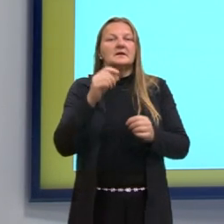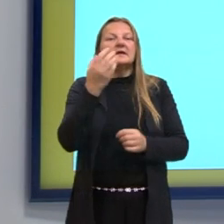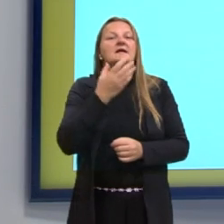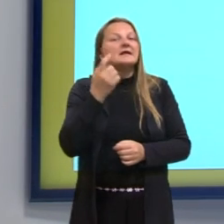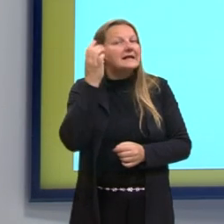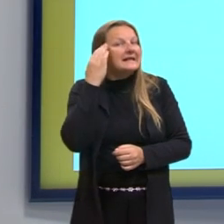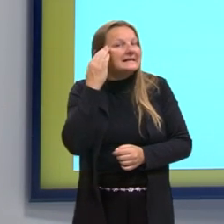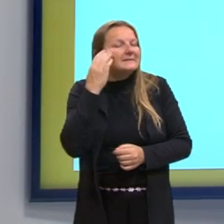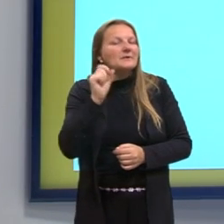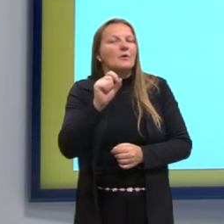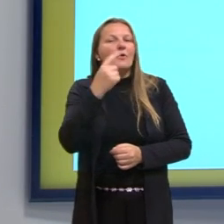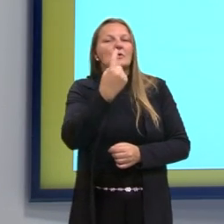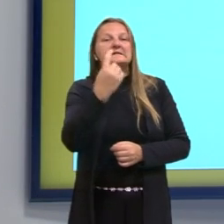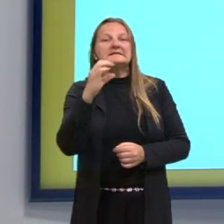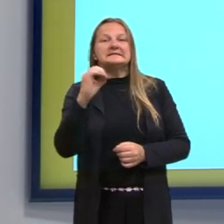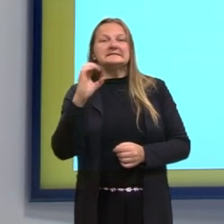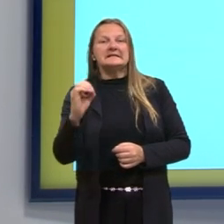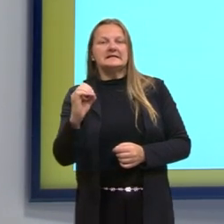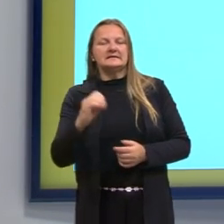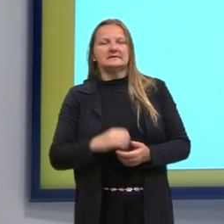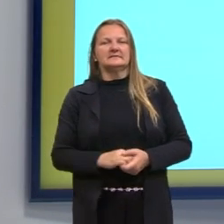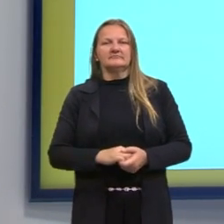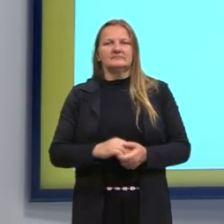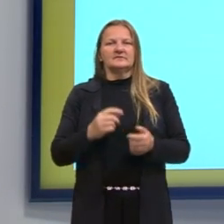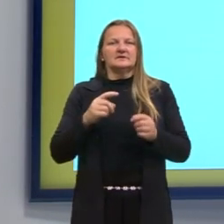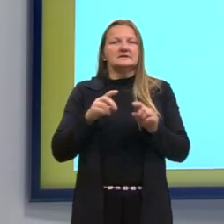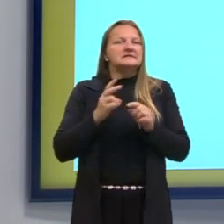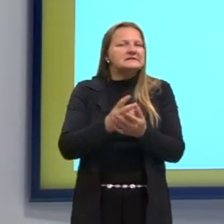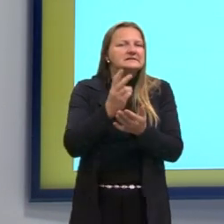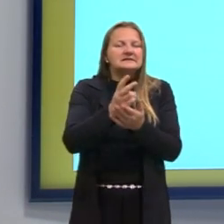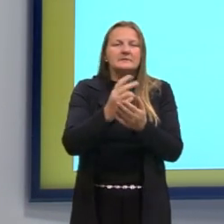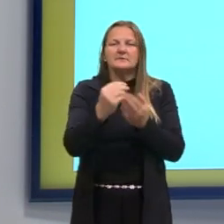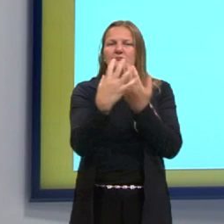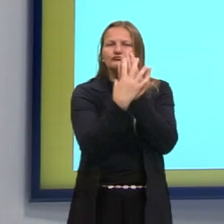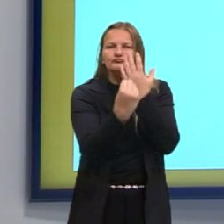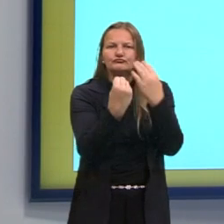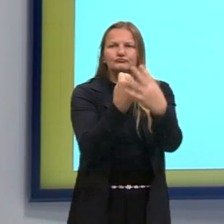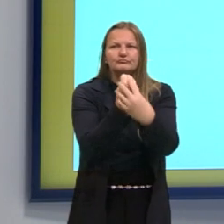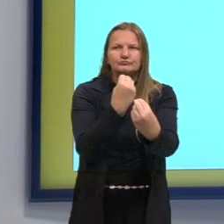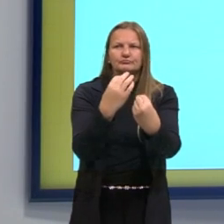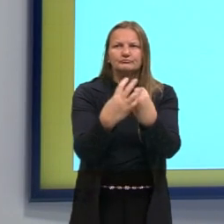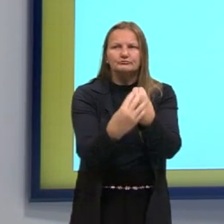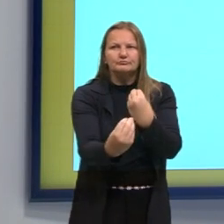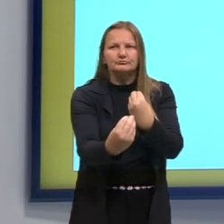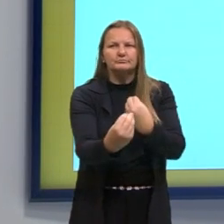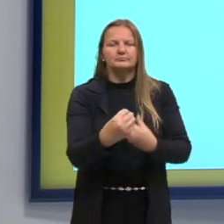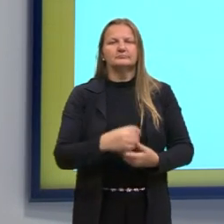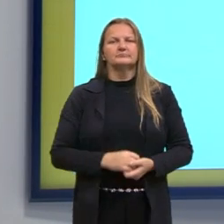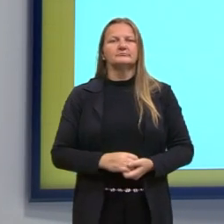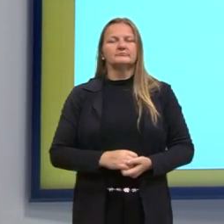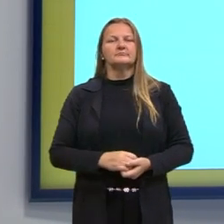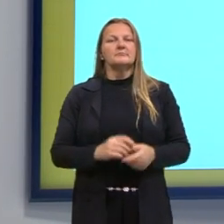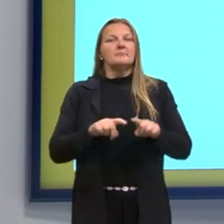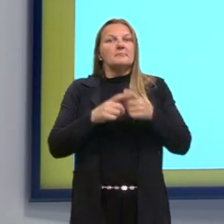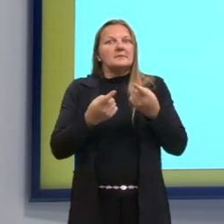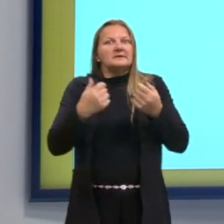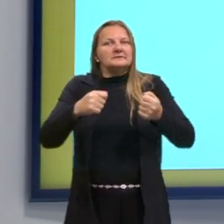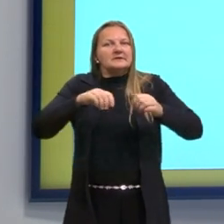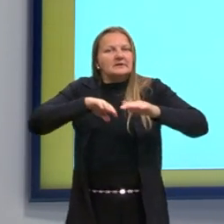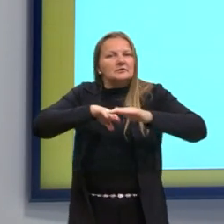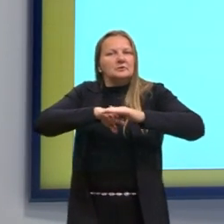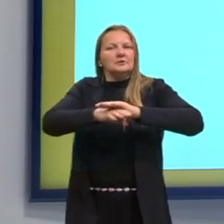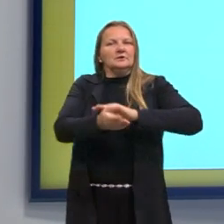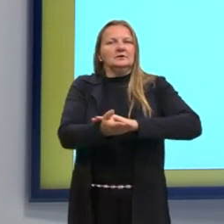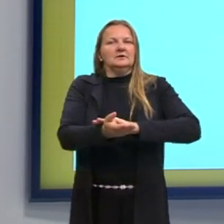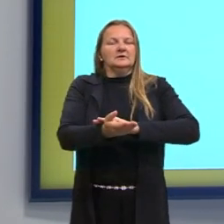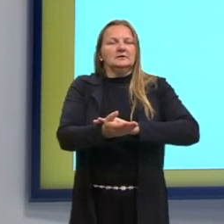observarmos a figura, sempre vai repetir esse mesmo padrão. Só que a gente precisa transformar isso, né,